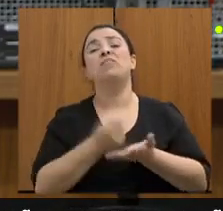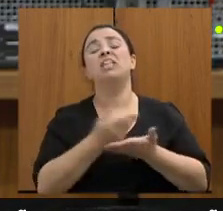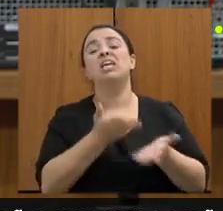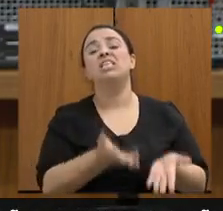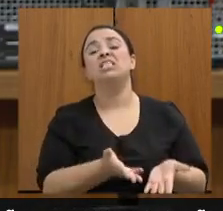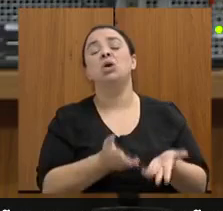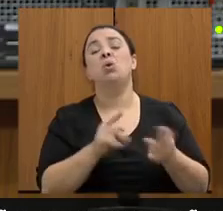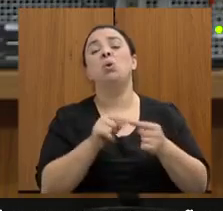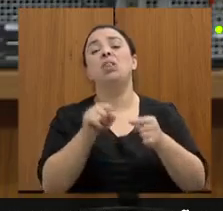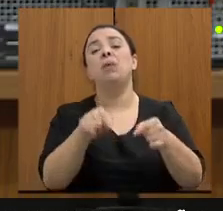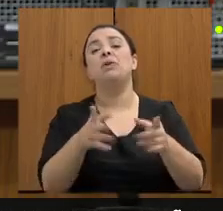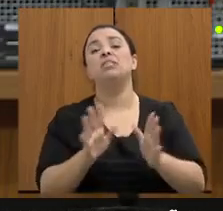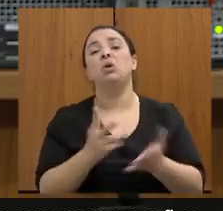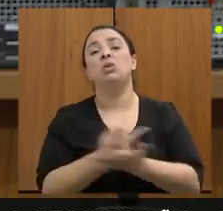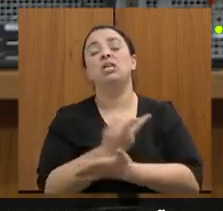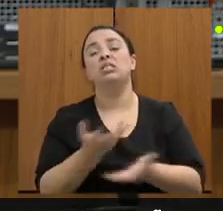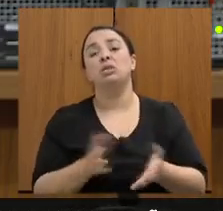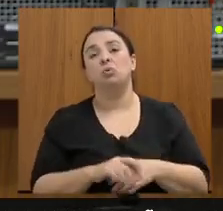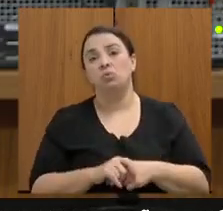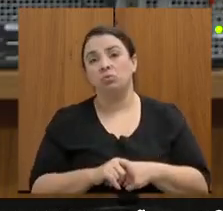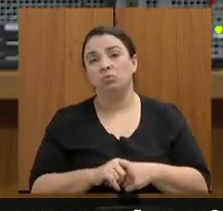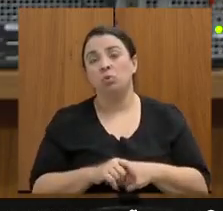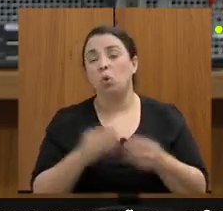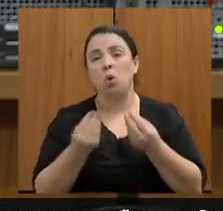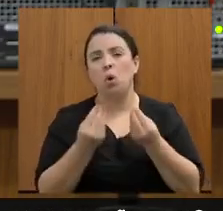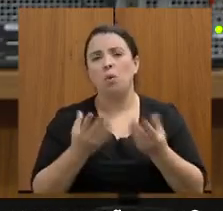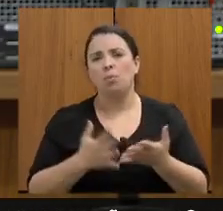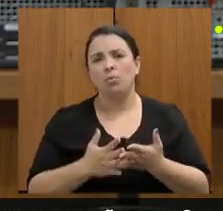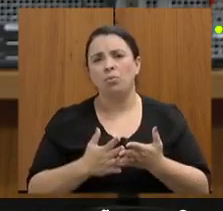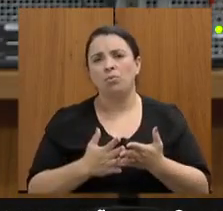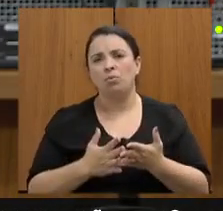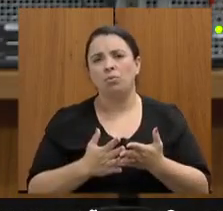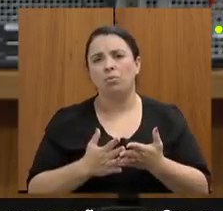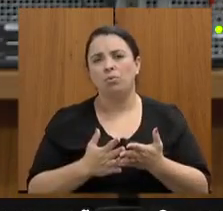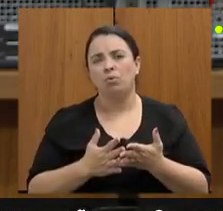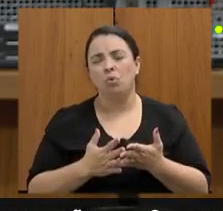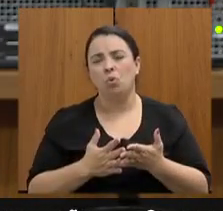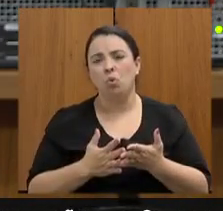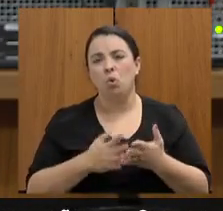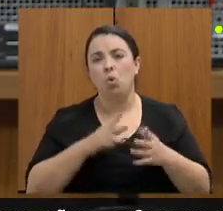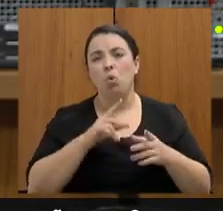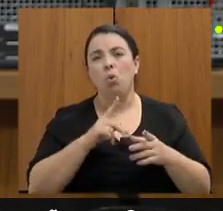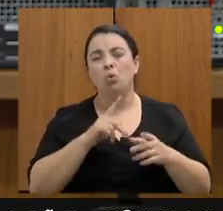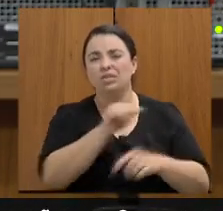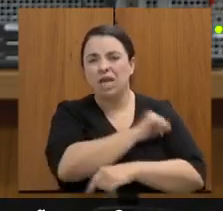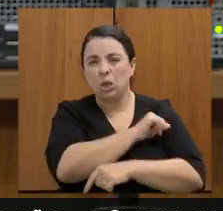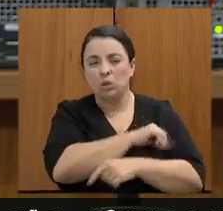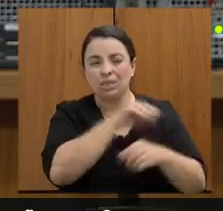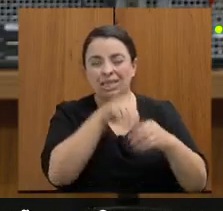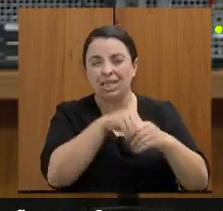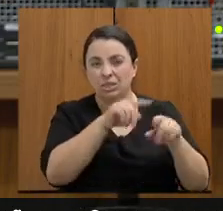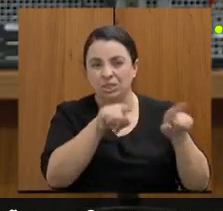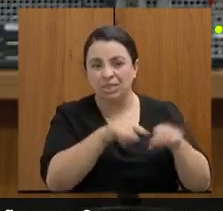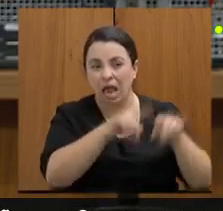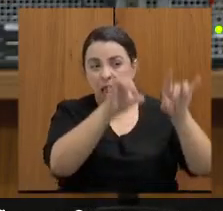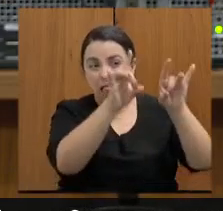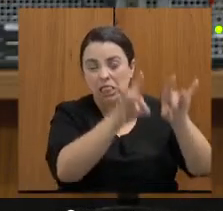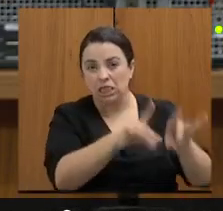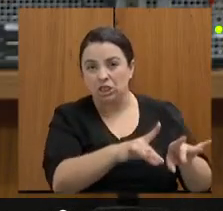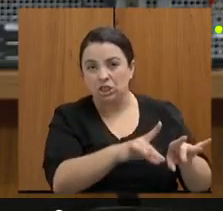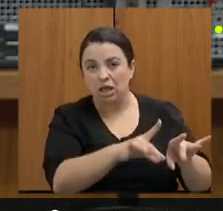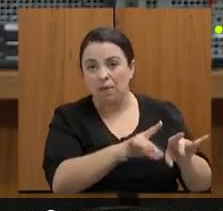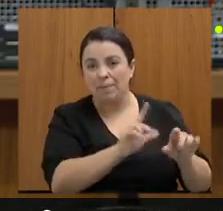utilização de um público cativo de sala de aula para fazer política para se tratar de poselitismo